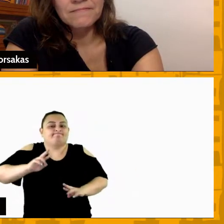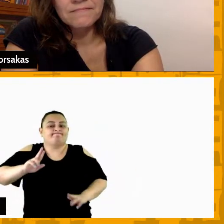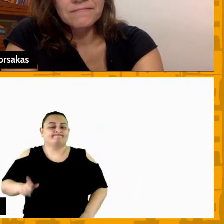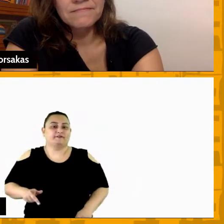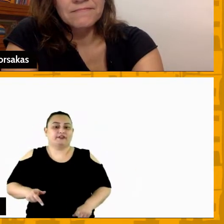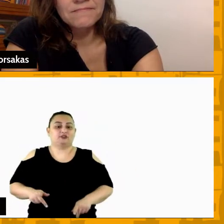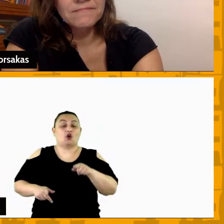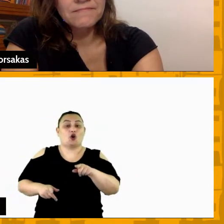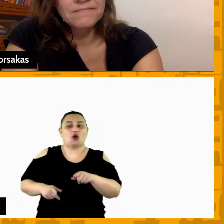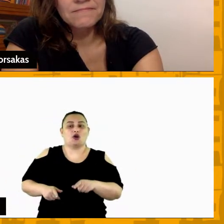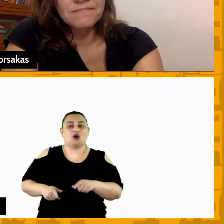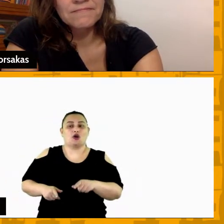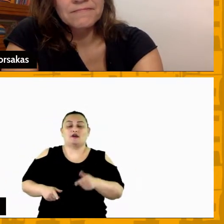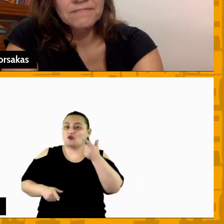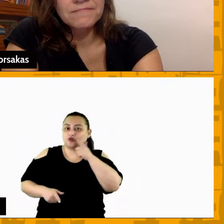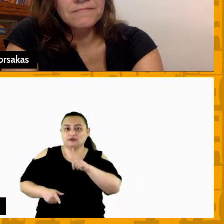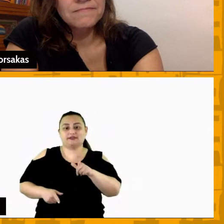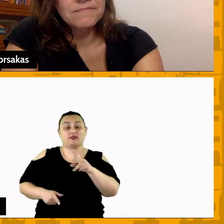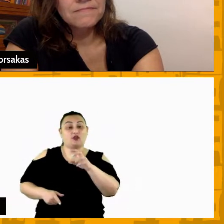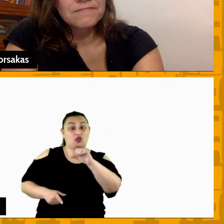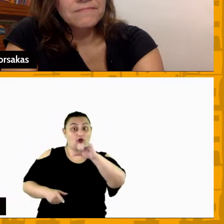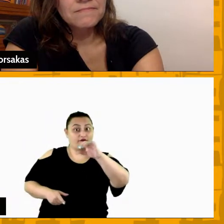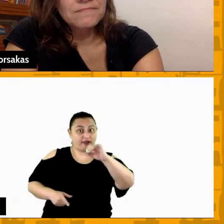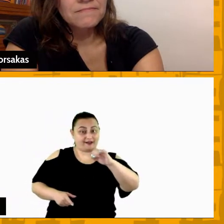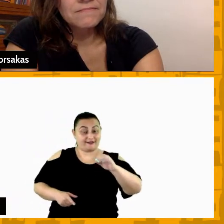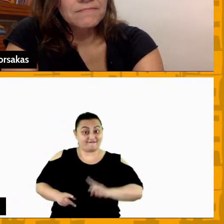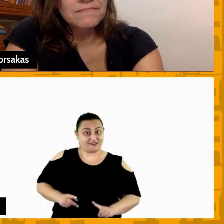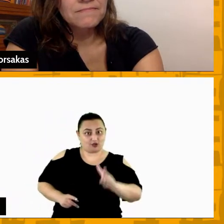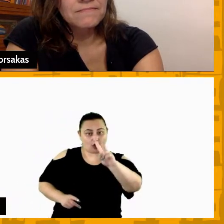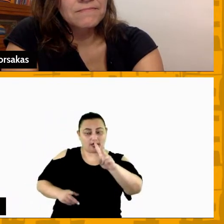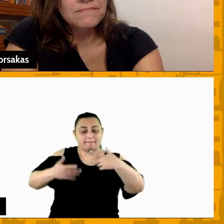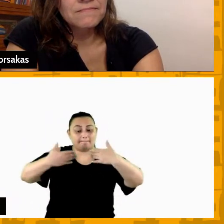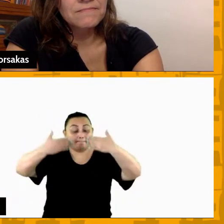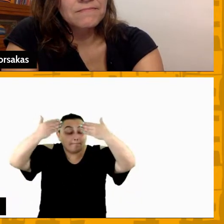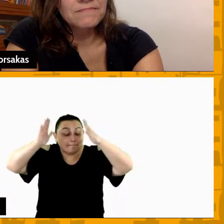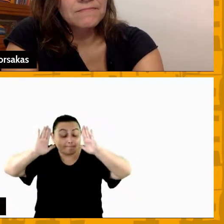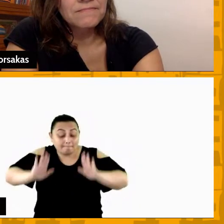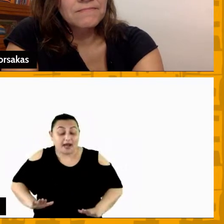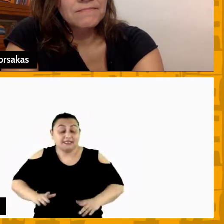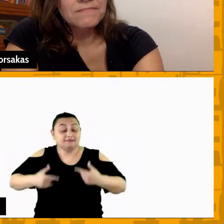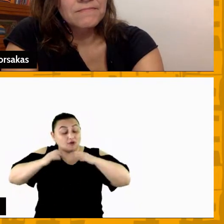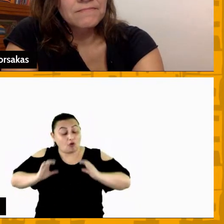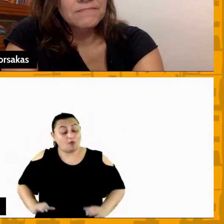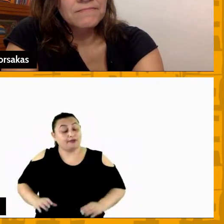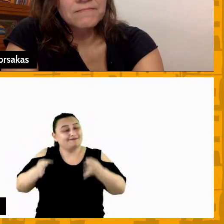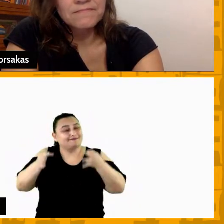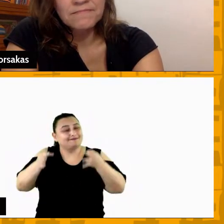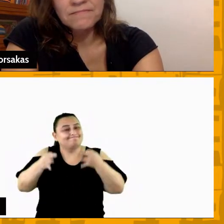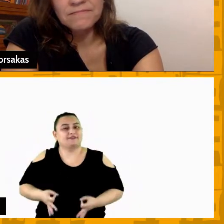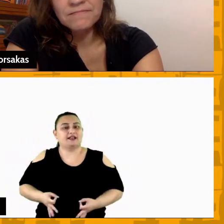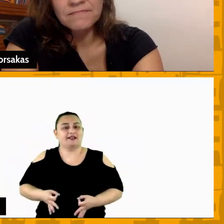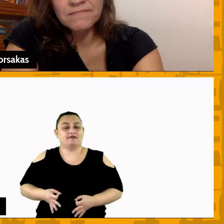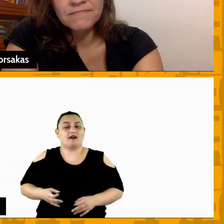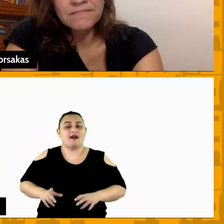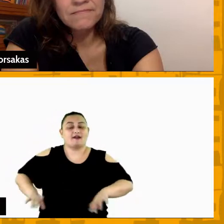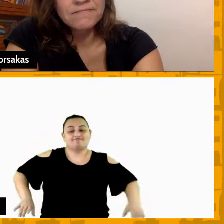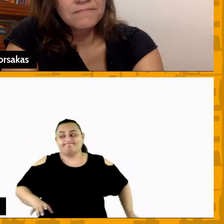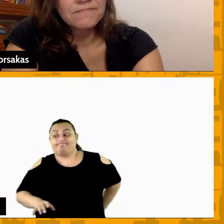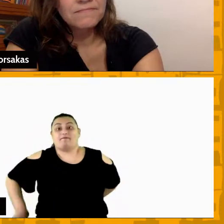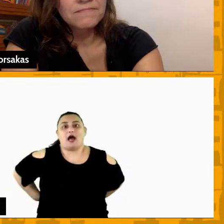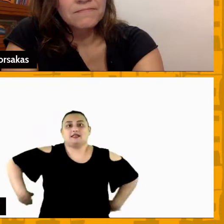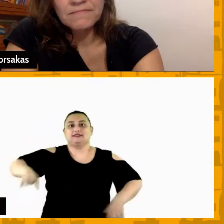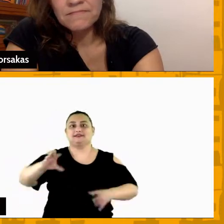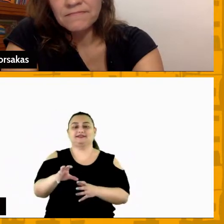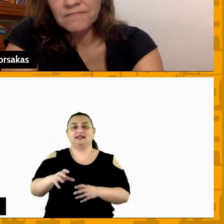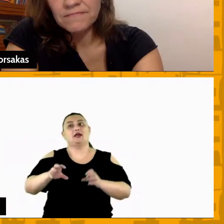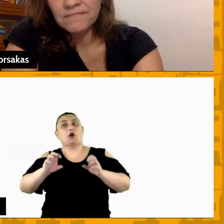ganha de 90 mas jogando sério tem alguns momentos que eu falo até no vestiário você pode dar um passe por trás das costas posso